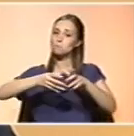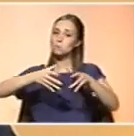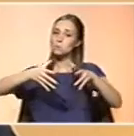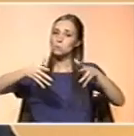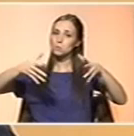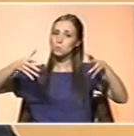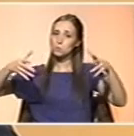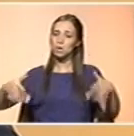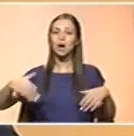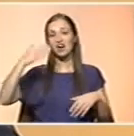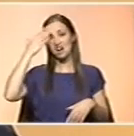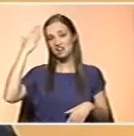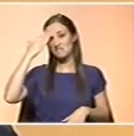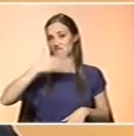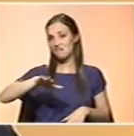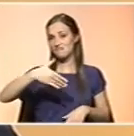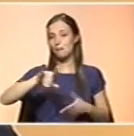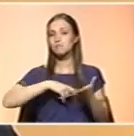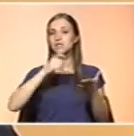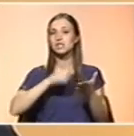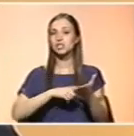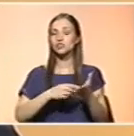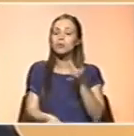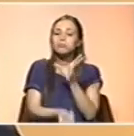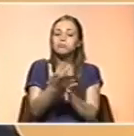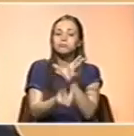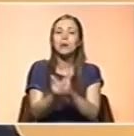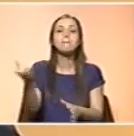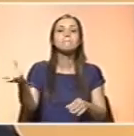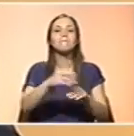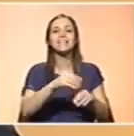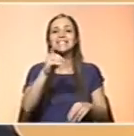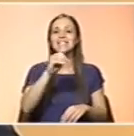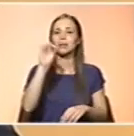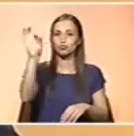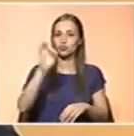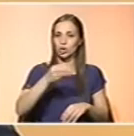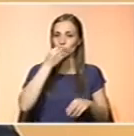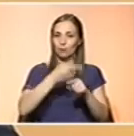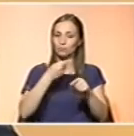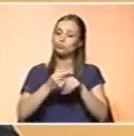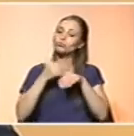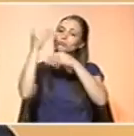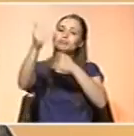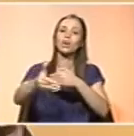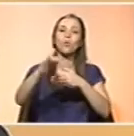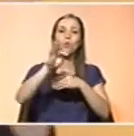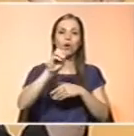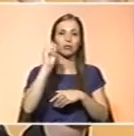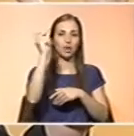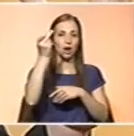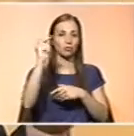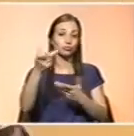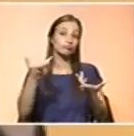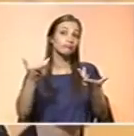exponencialmente, estima-se que vai ser preciso produzir cerca de mais 60% de alimentos nos próximos 40 anos e o nosso planeta